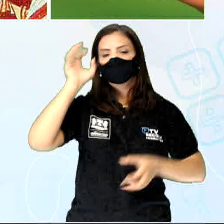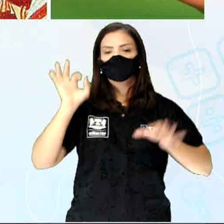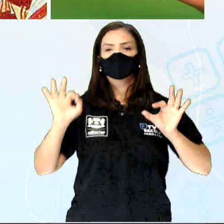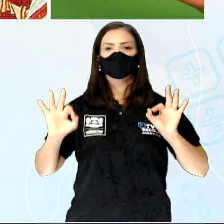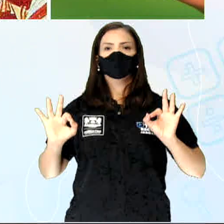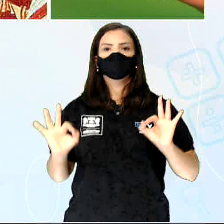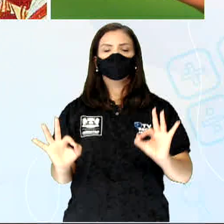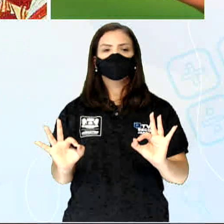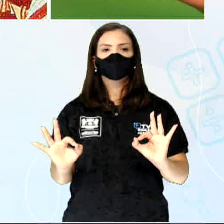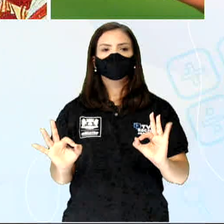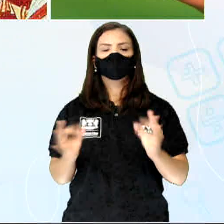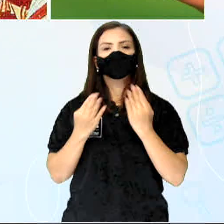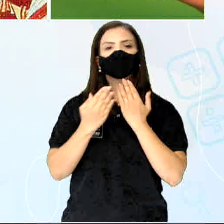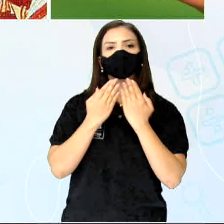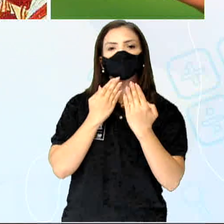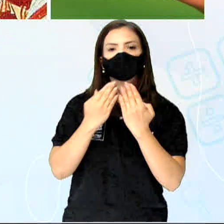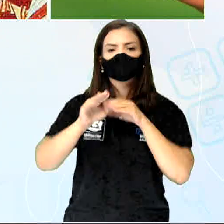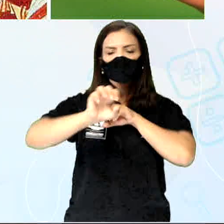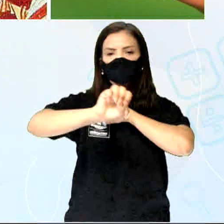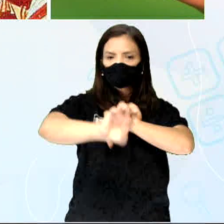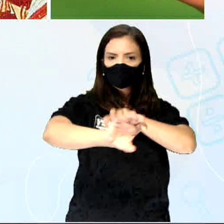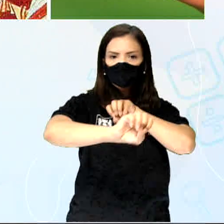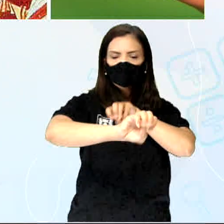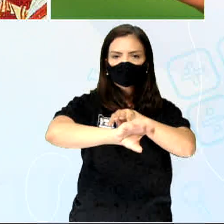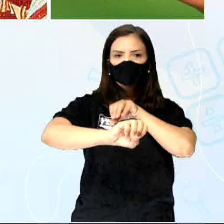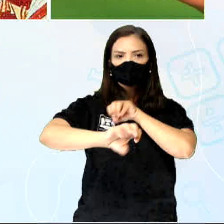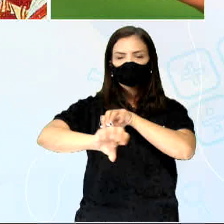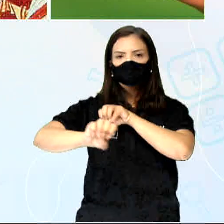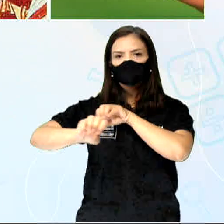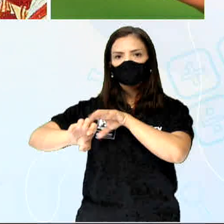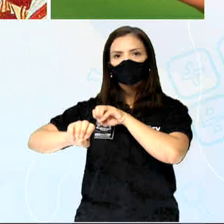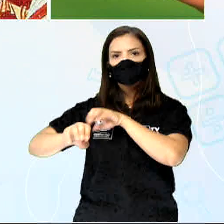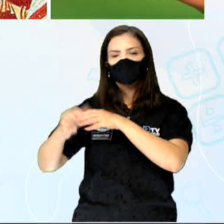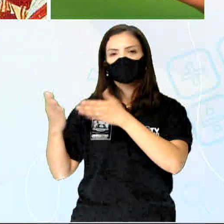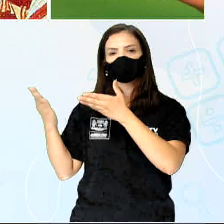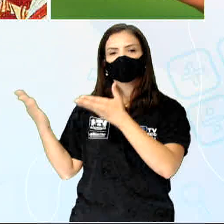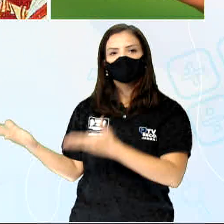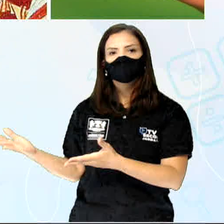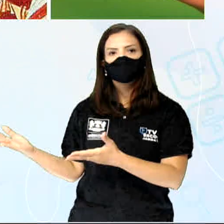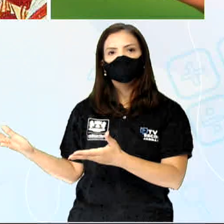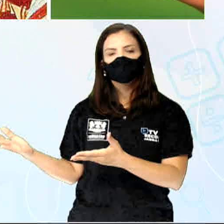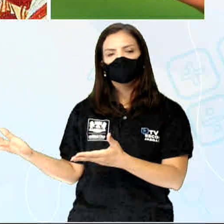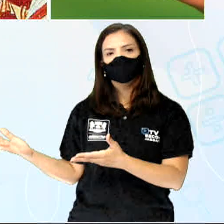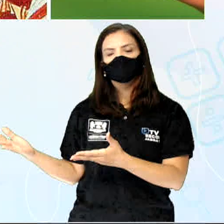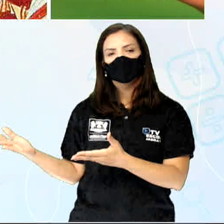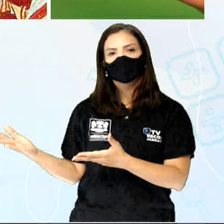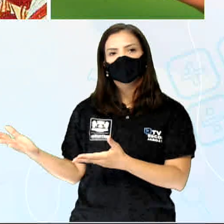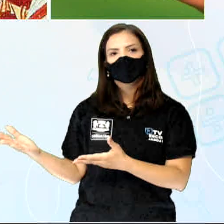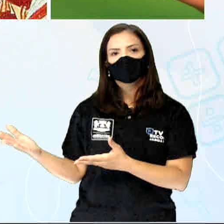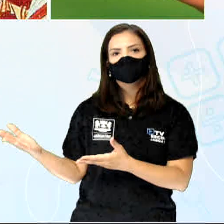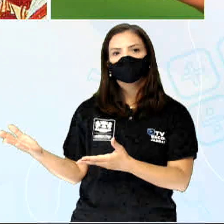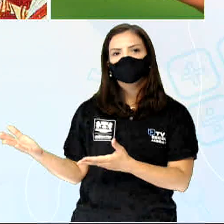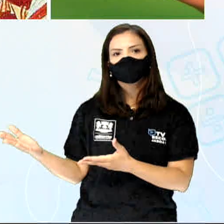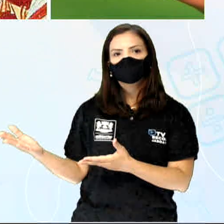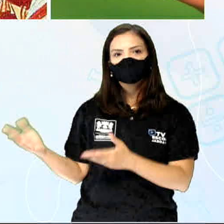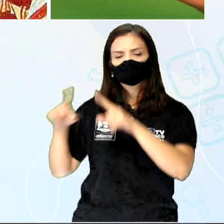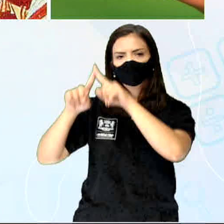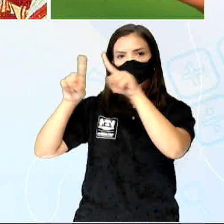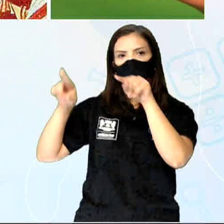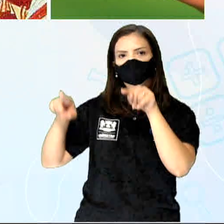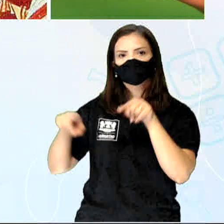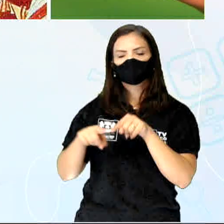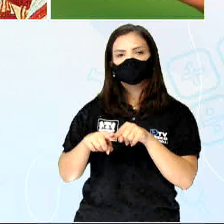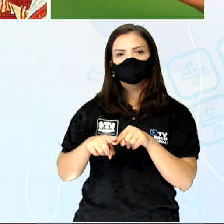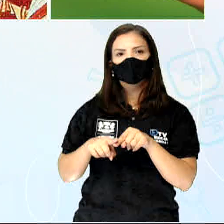e o ensino, como a gente está vendo nessa figura aí. Vocês vão observar direitinho que essa figura está fazendo esse